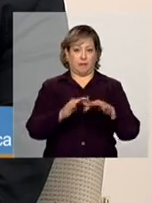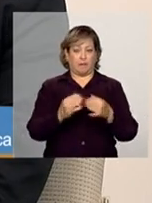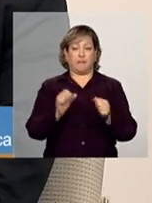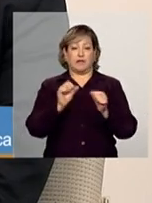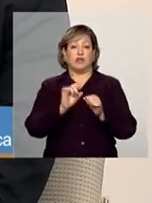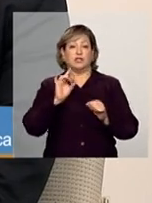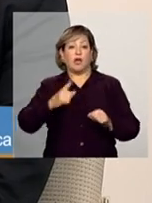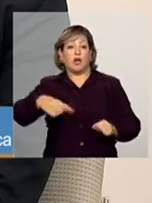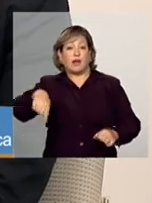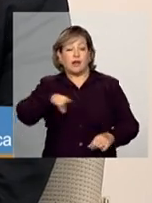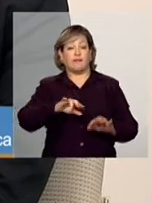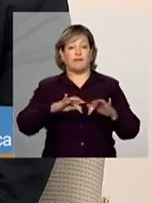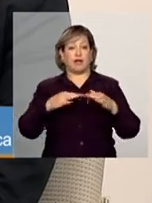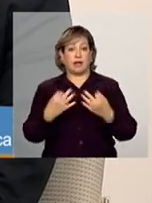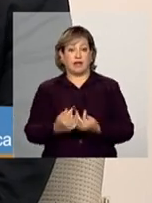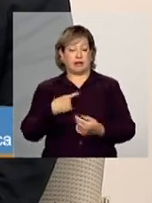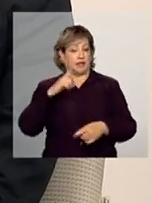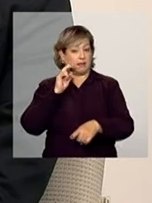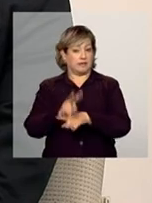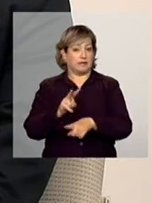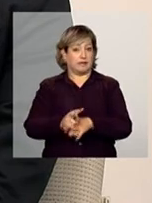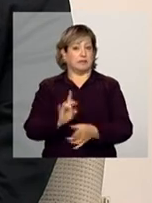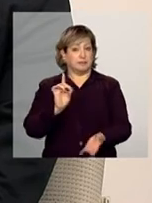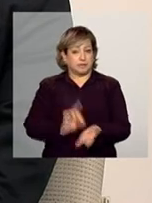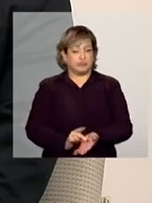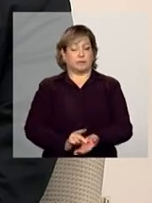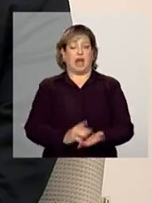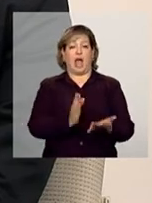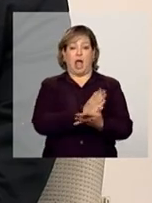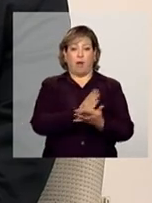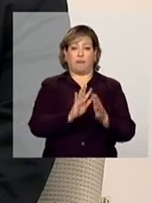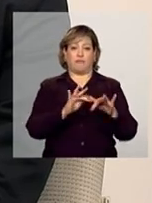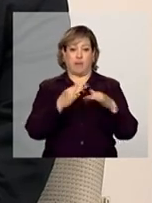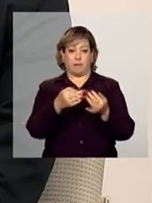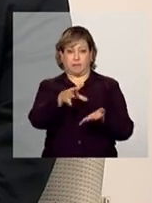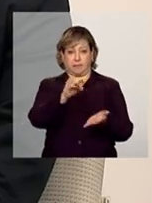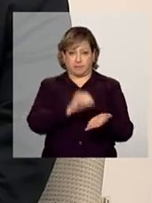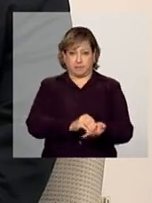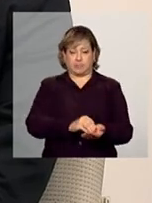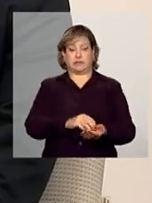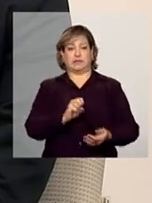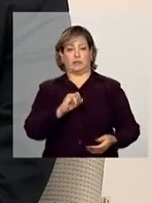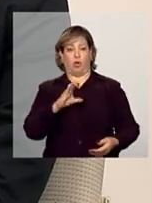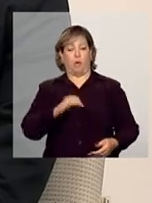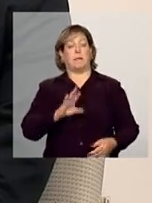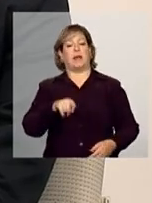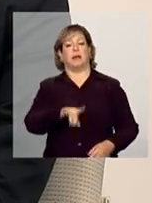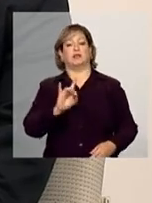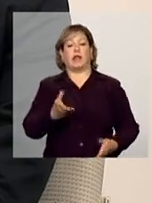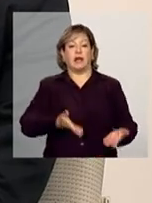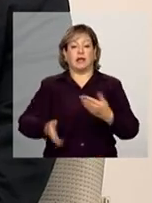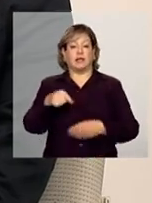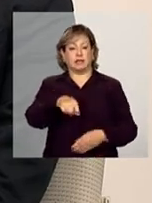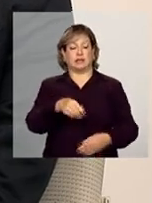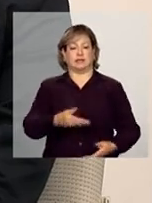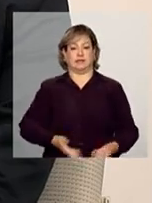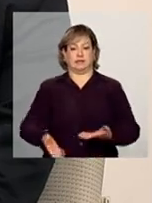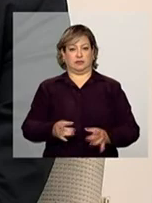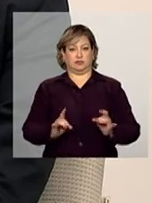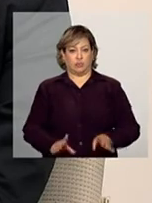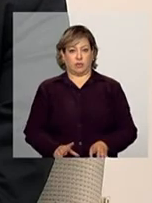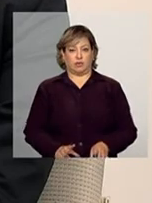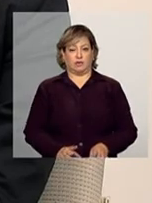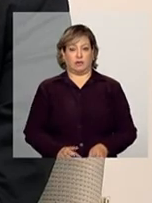estão em acompanhamento efetivamente. Então, algumas famílias, elas vão ser registradas no SICOM, mas elas vão estar sendo atendidas no serviço. Não